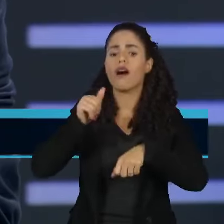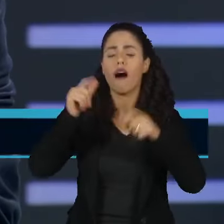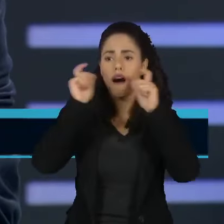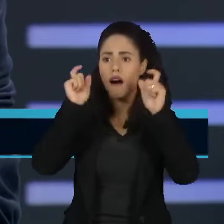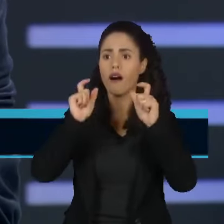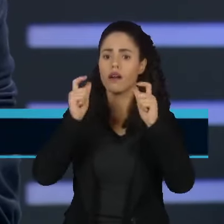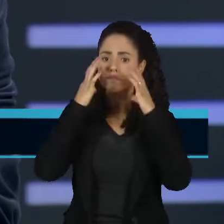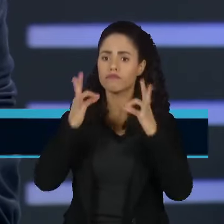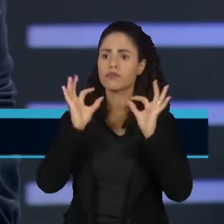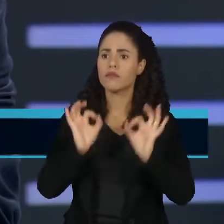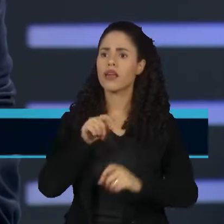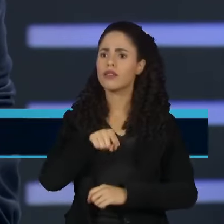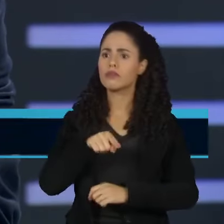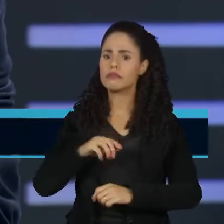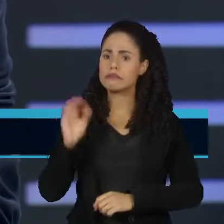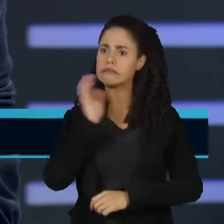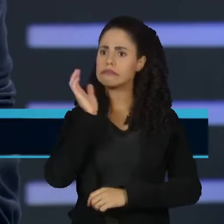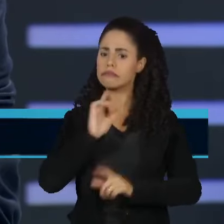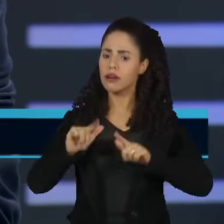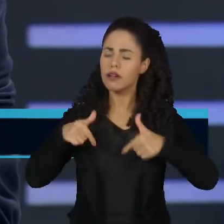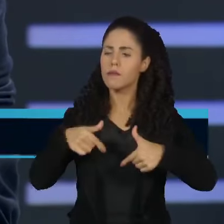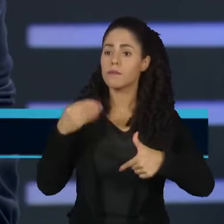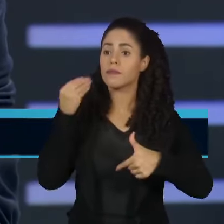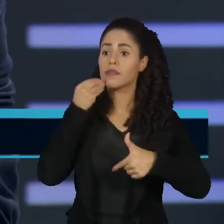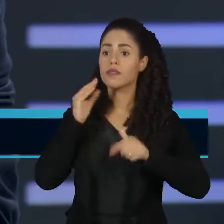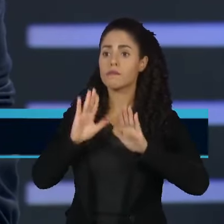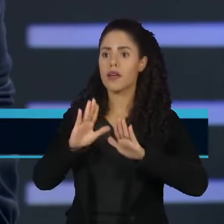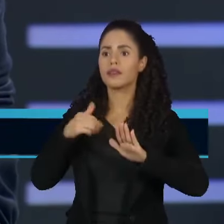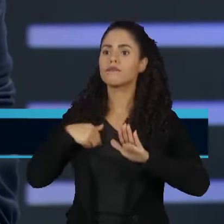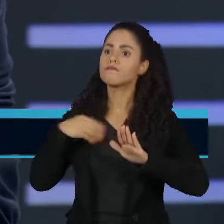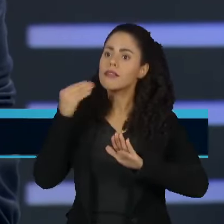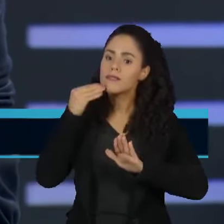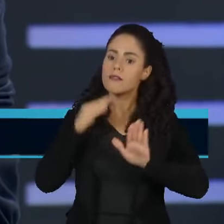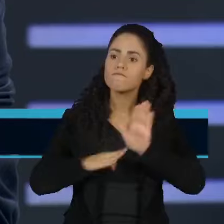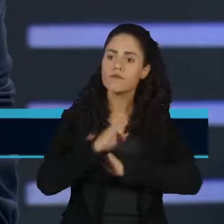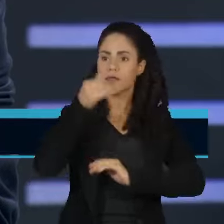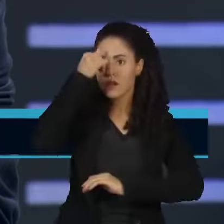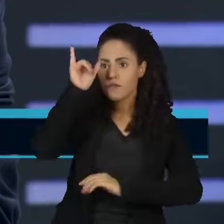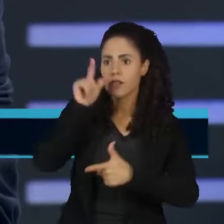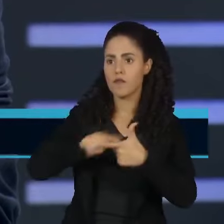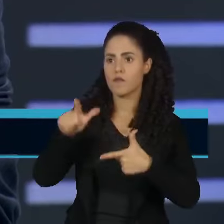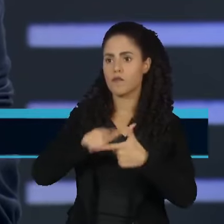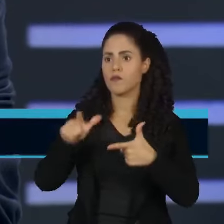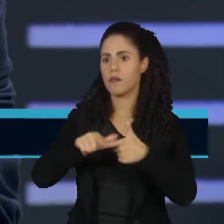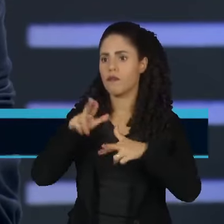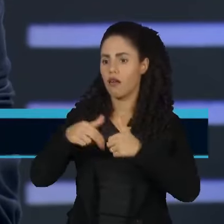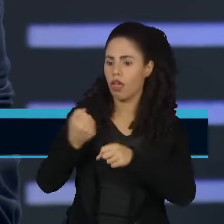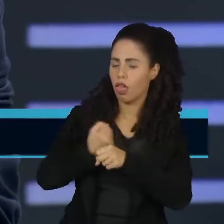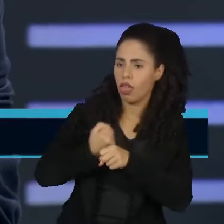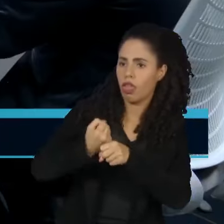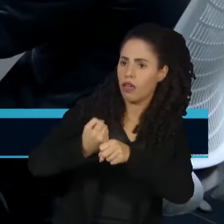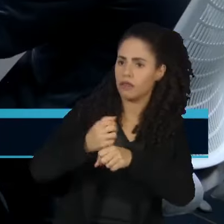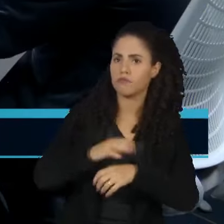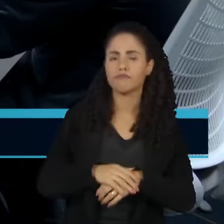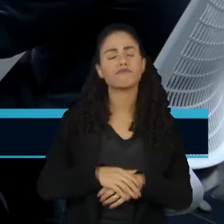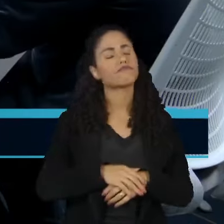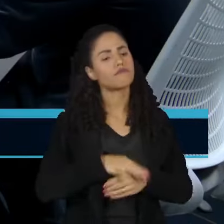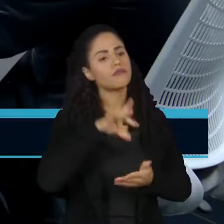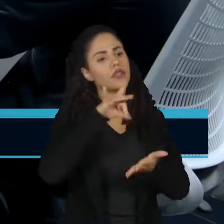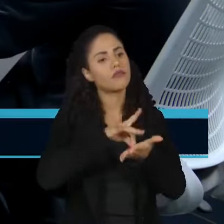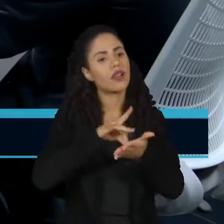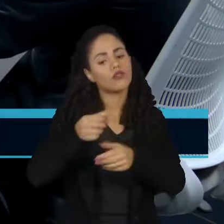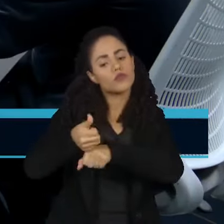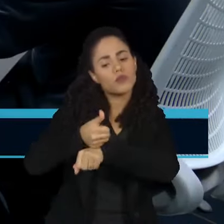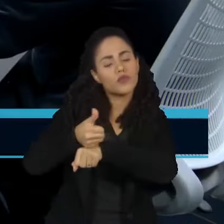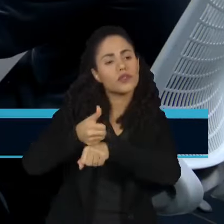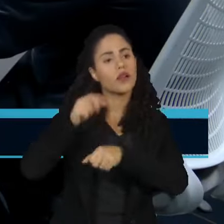também providências não mais reativas, mas saindo na frente, evitando essa queimada que ocorre todos os anos. É, aliás, Dimas, especialistas, o